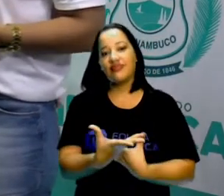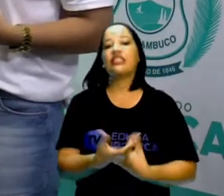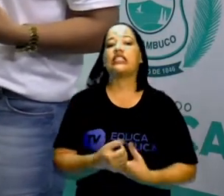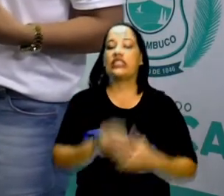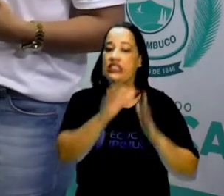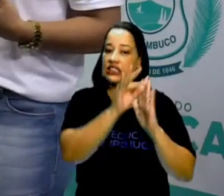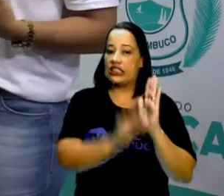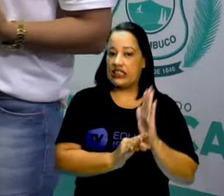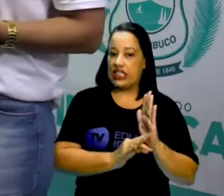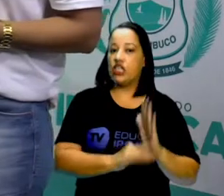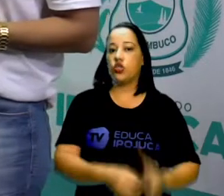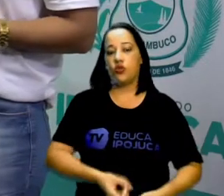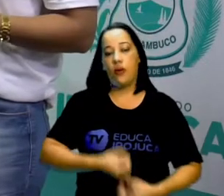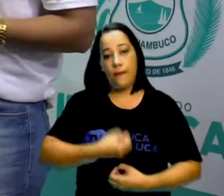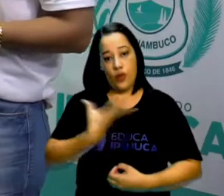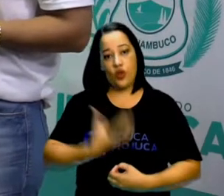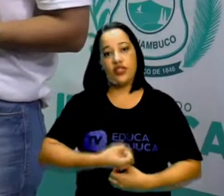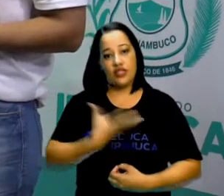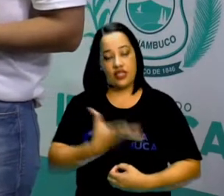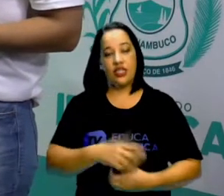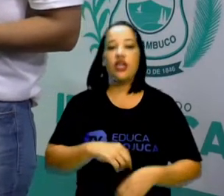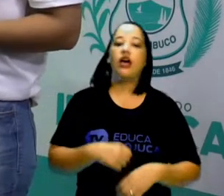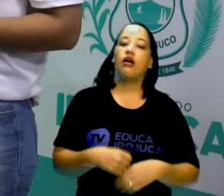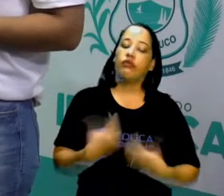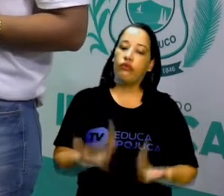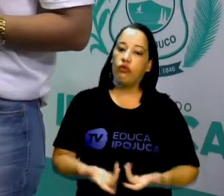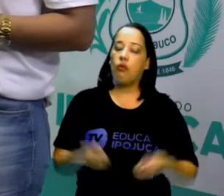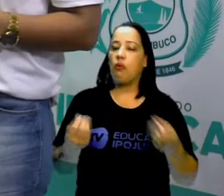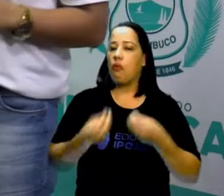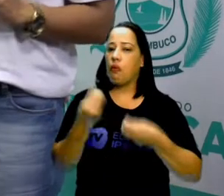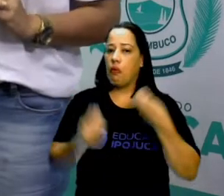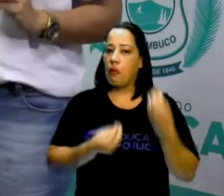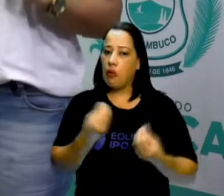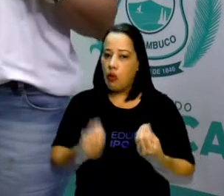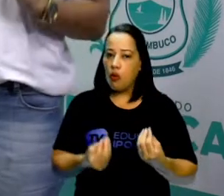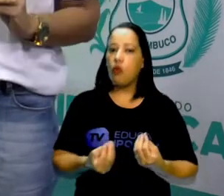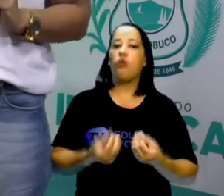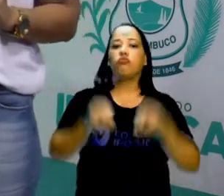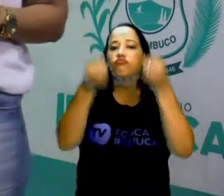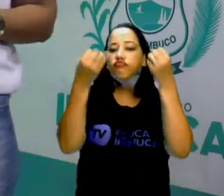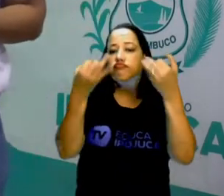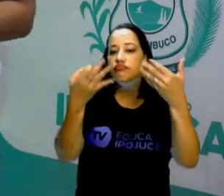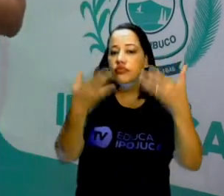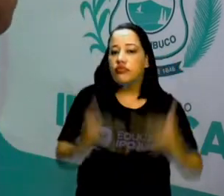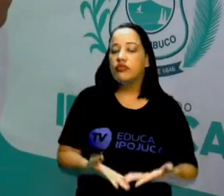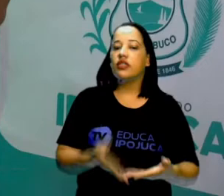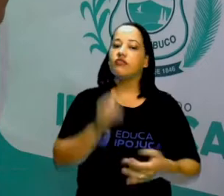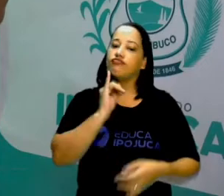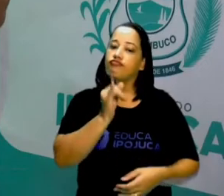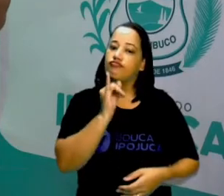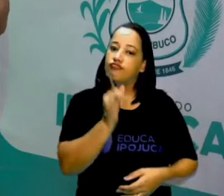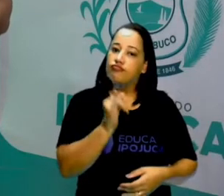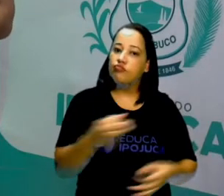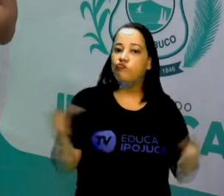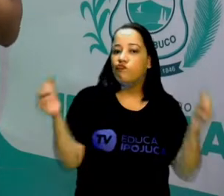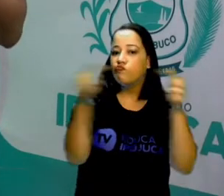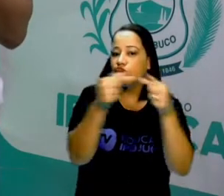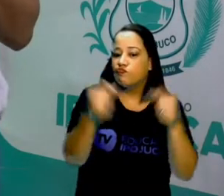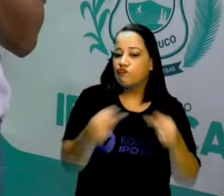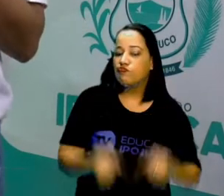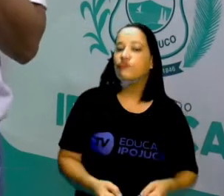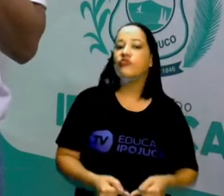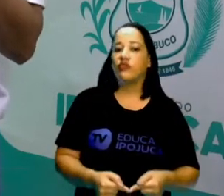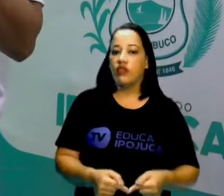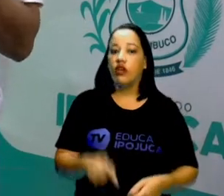regionais com entonação adequada, observando as rimas. Então observe bem essa